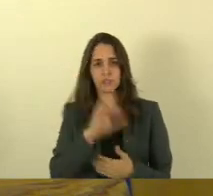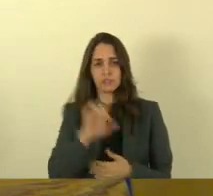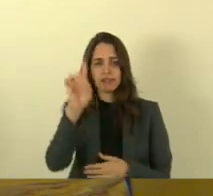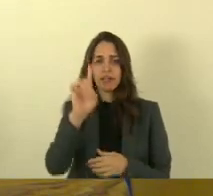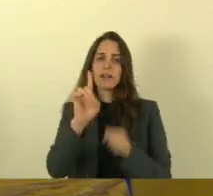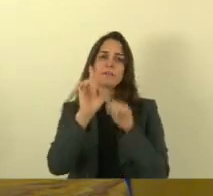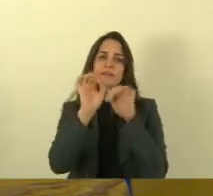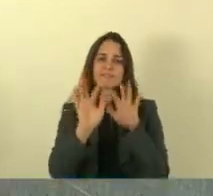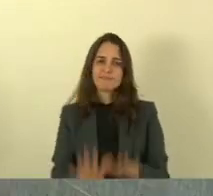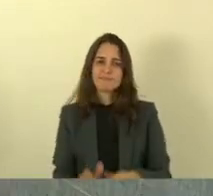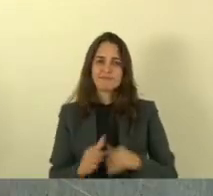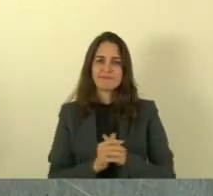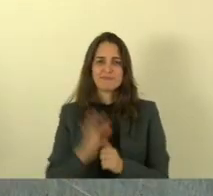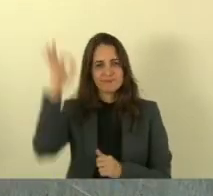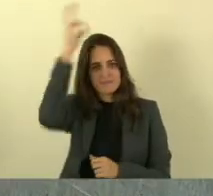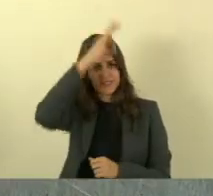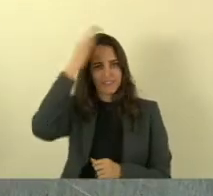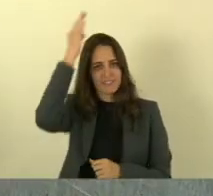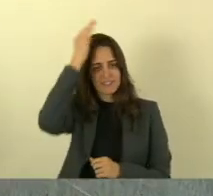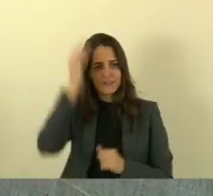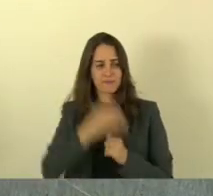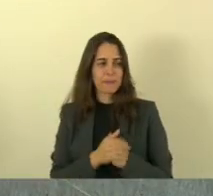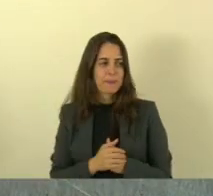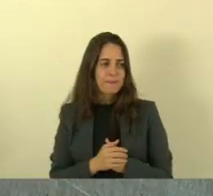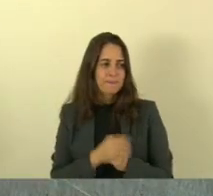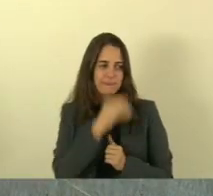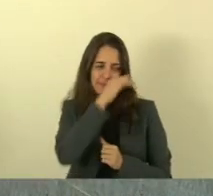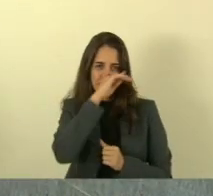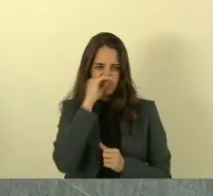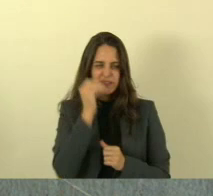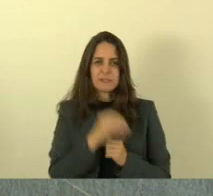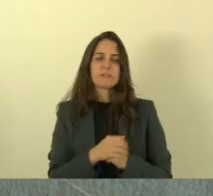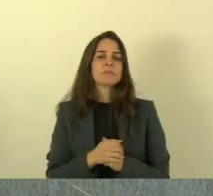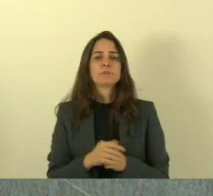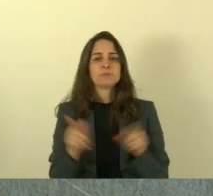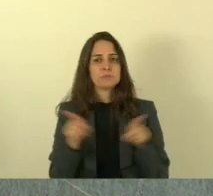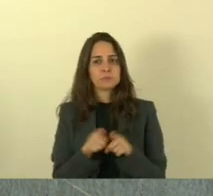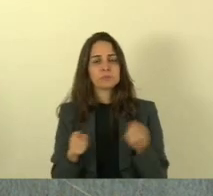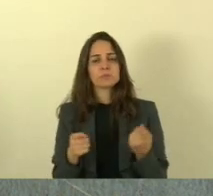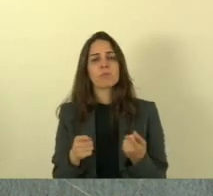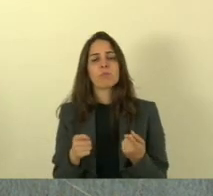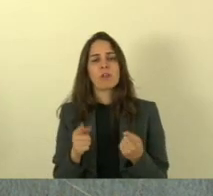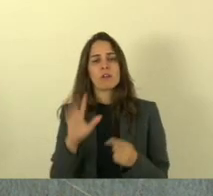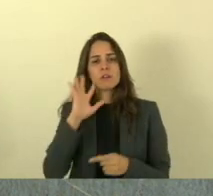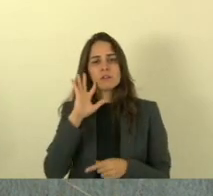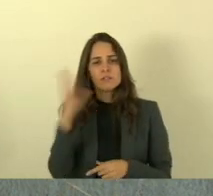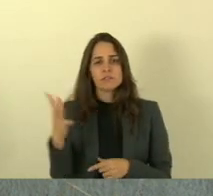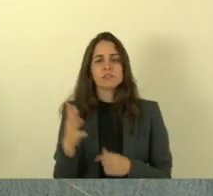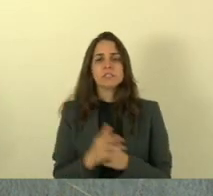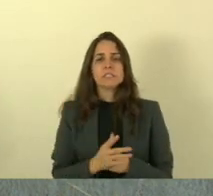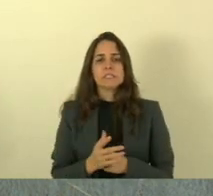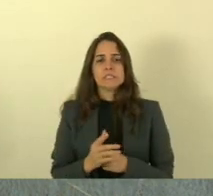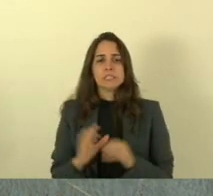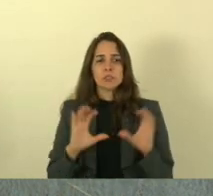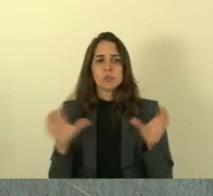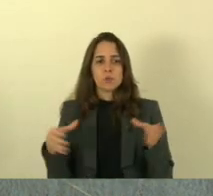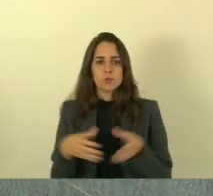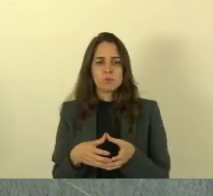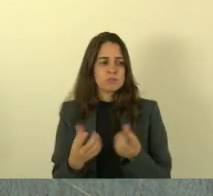querido Espírito Santo muito obrigado deputado Calegara inclusive deputado Calegara na comissão de finanças